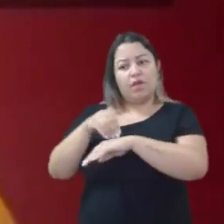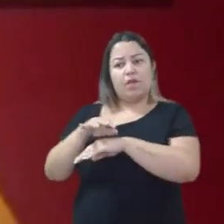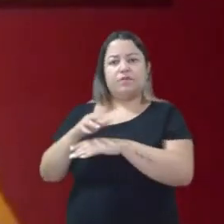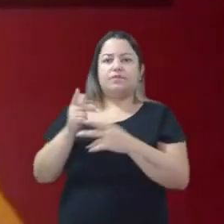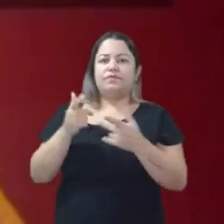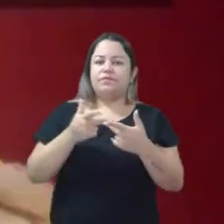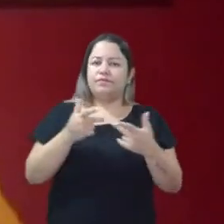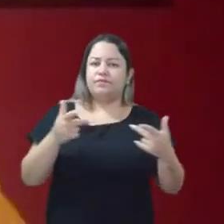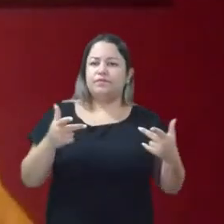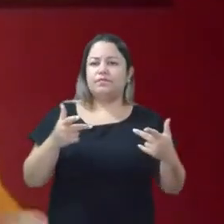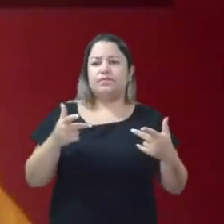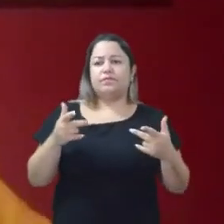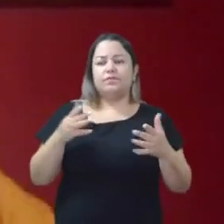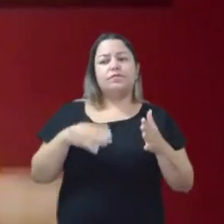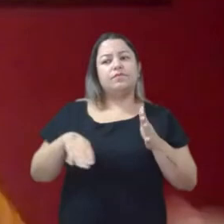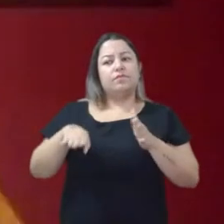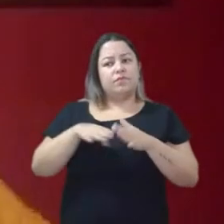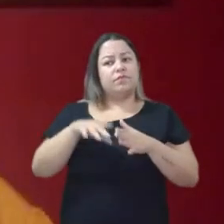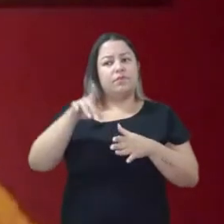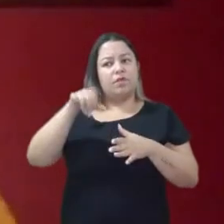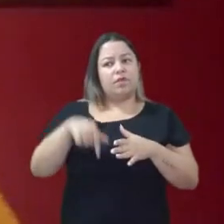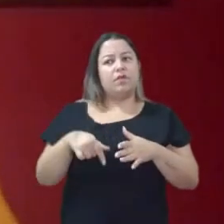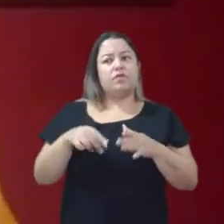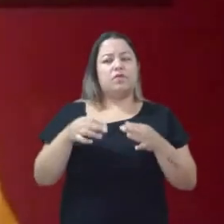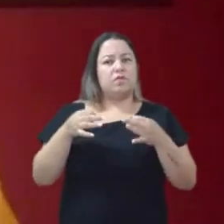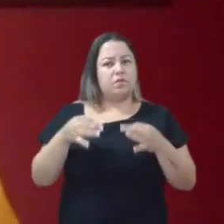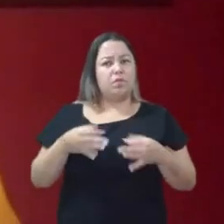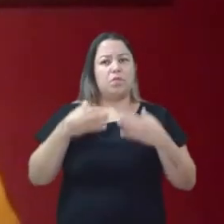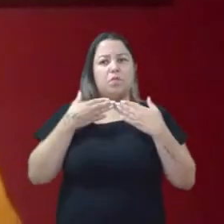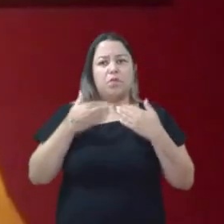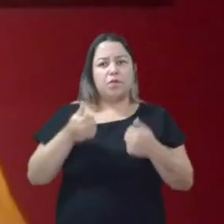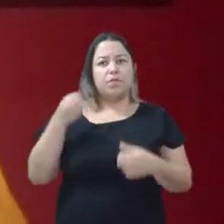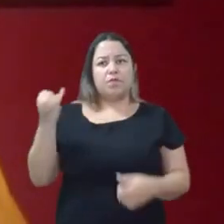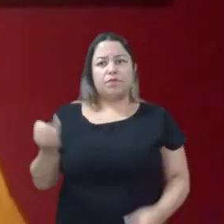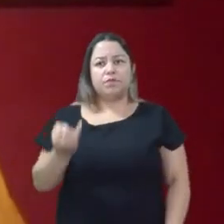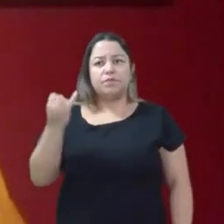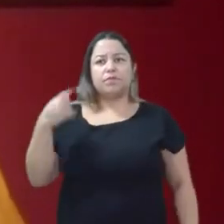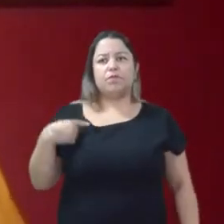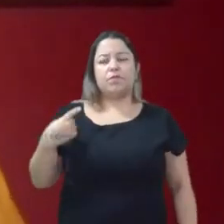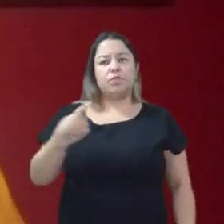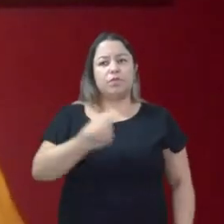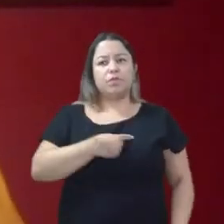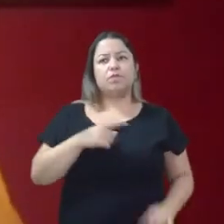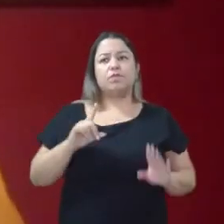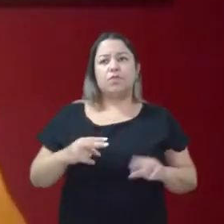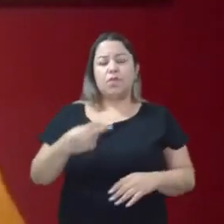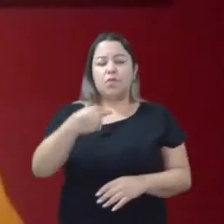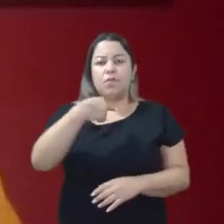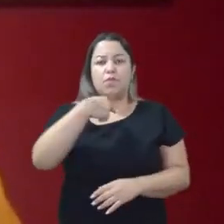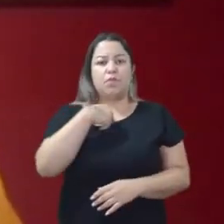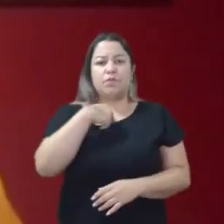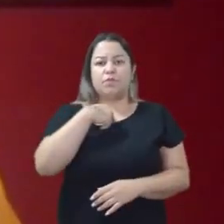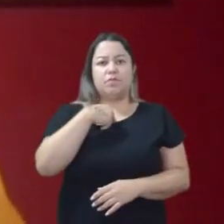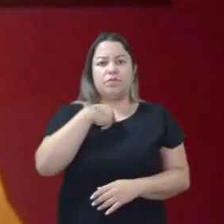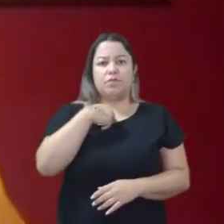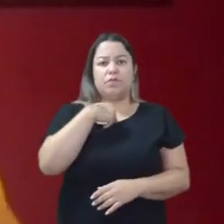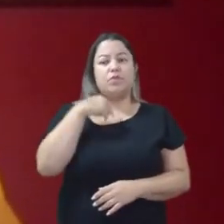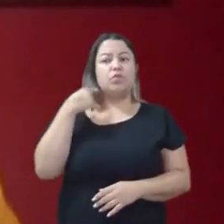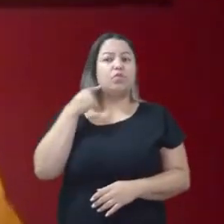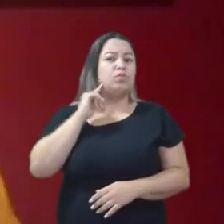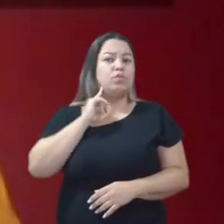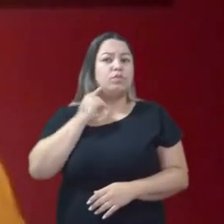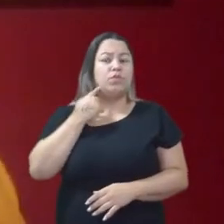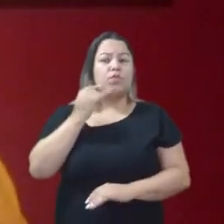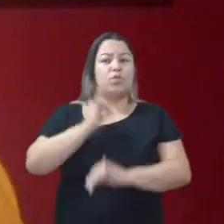chegam, que são conteúdos propositivos, importantes para nós. É claro que nós não podemos virar lixo eletrônico que fica lá